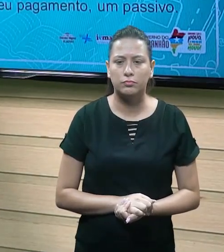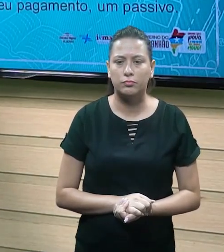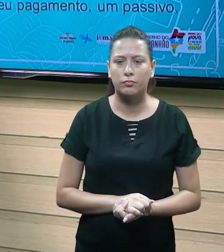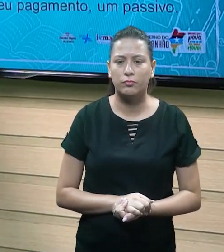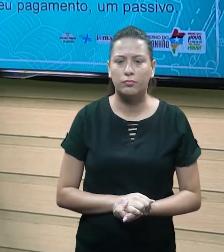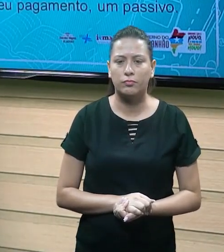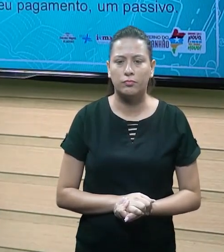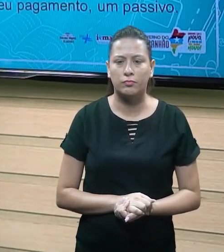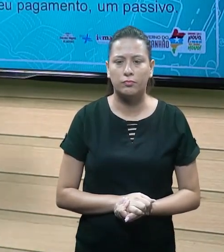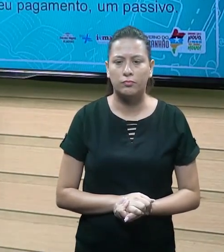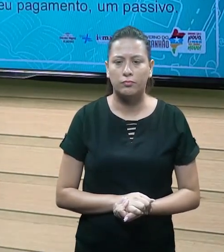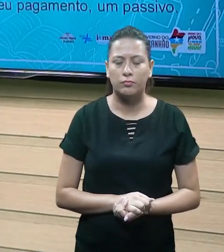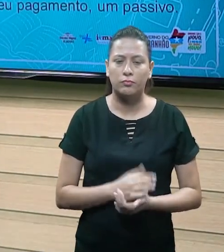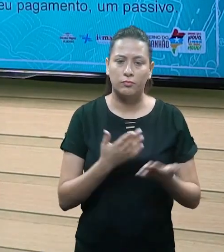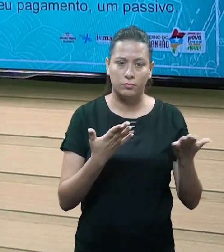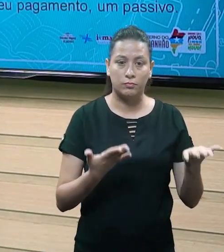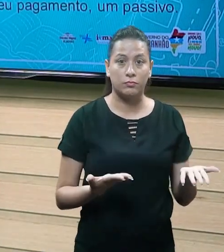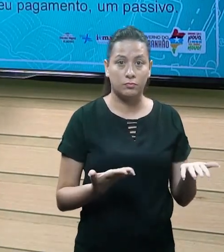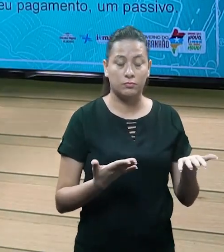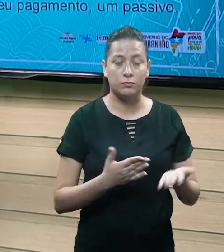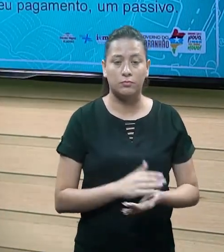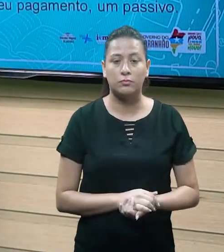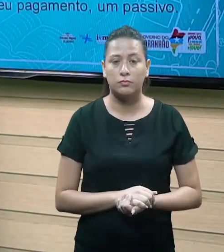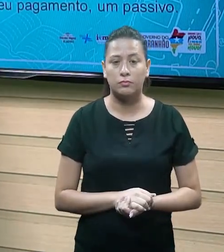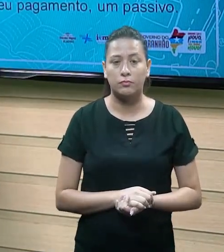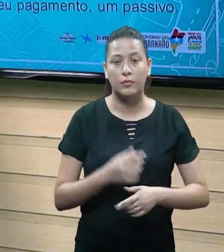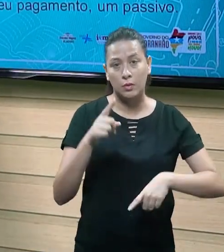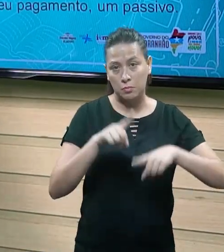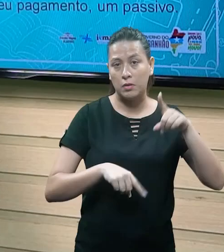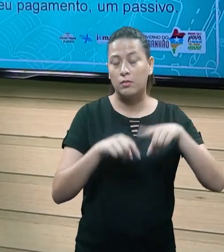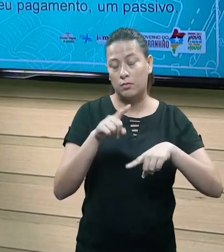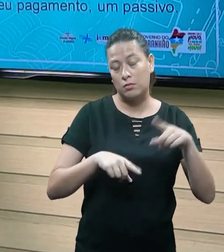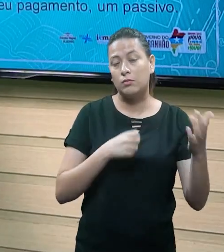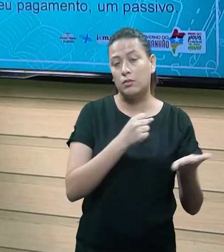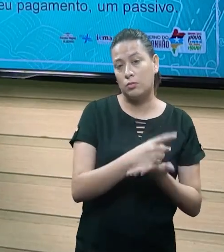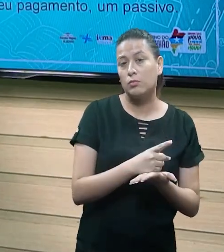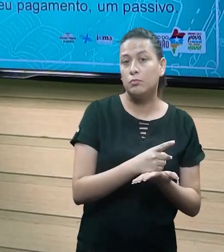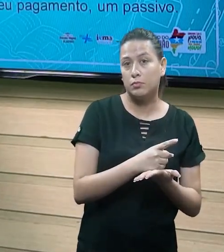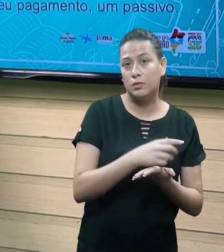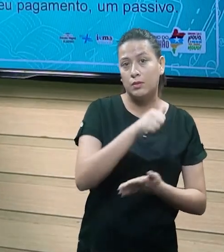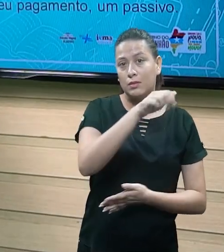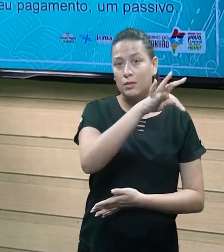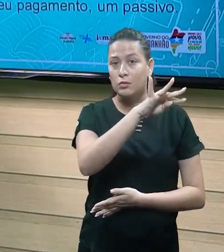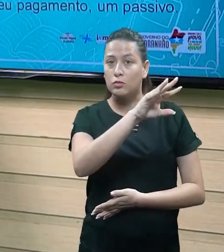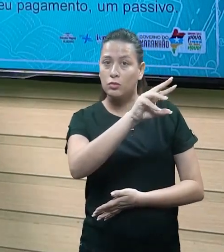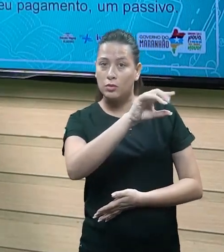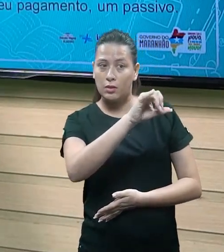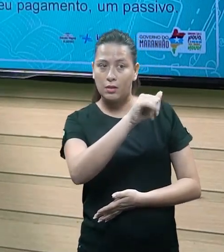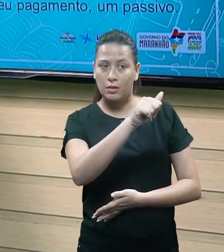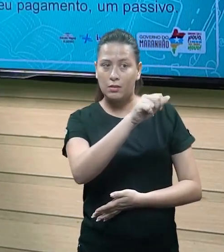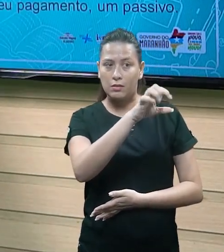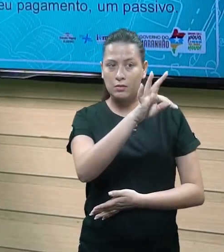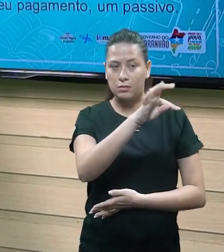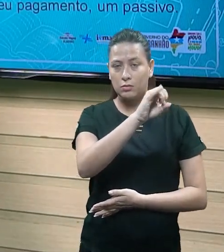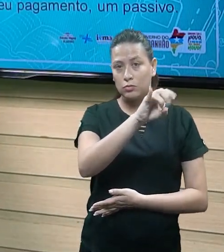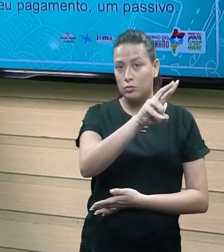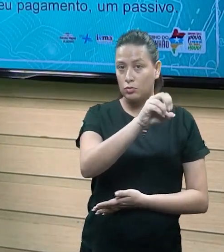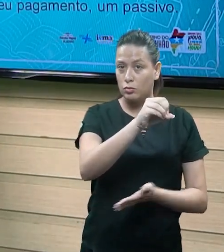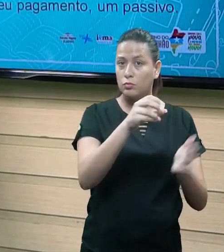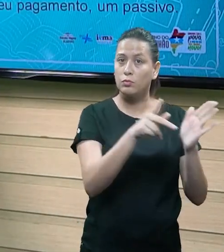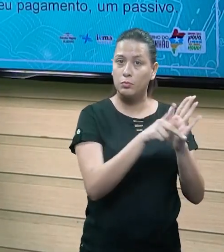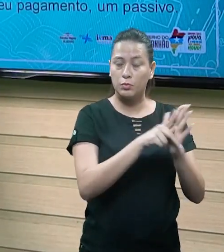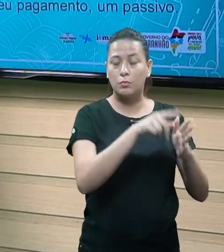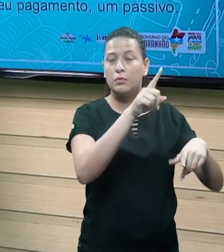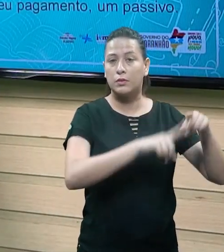pagamentos. Como aqui se no final deixou uma situação de um patrimônio que é comprado, um bem que é comprado, ele é um ativo para a empresa, só que a partir do momento que eu